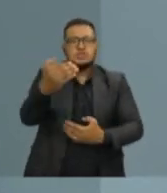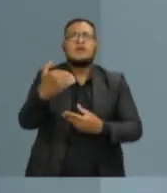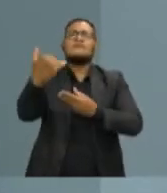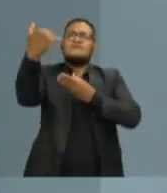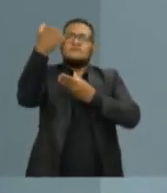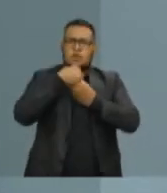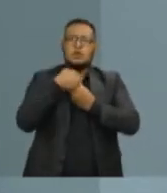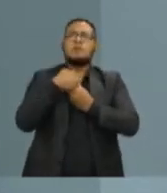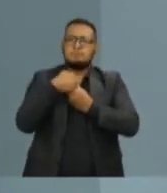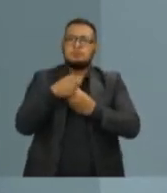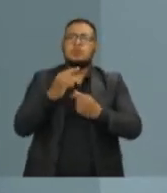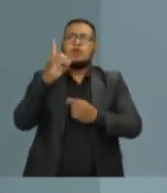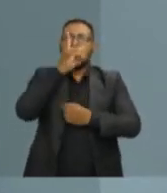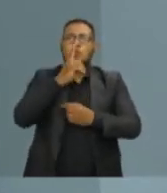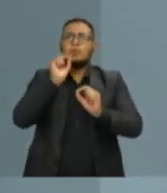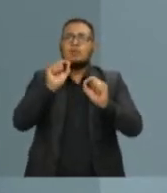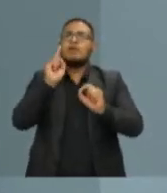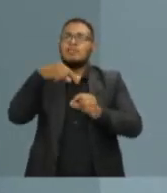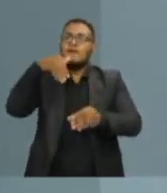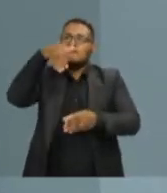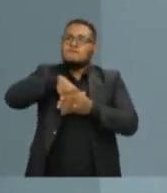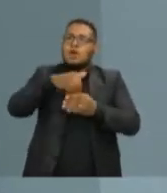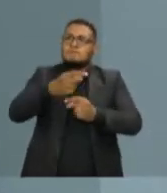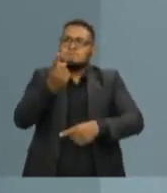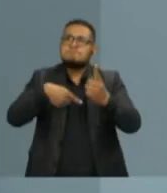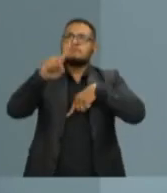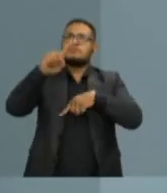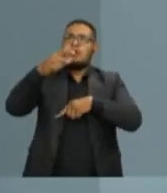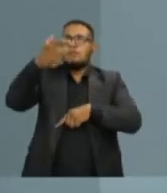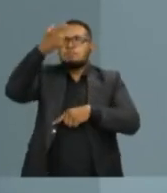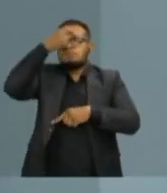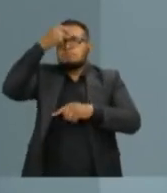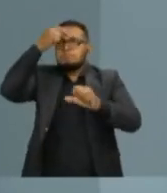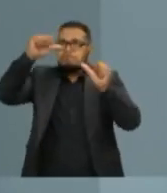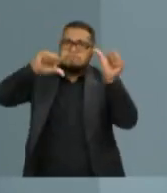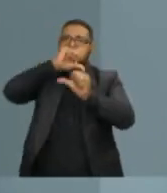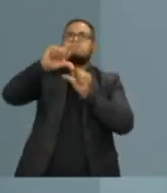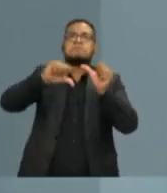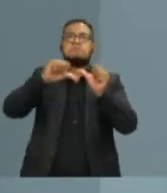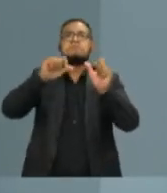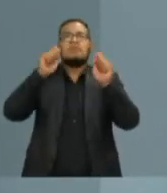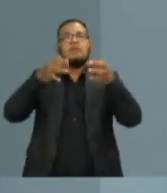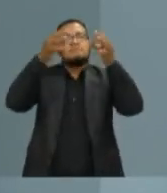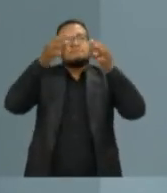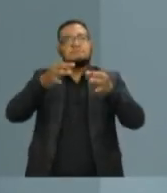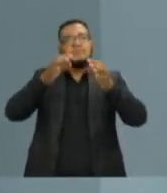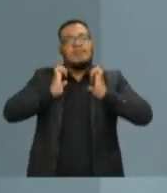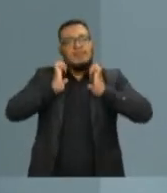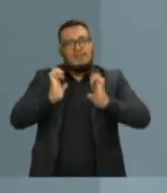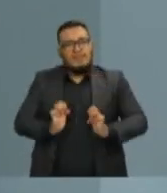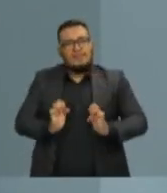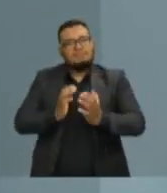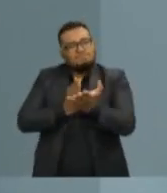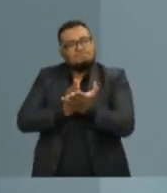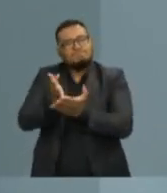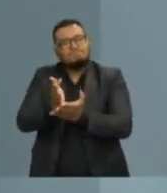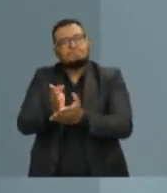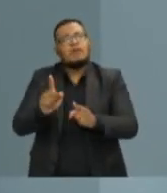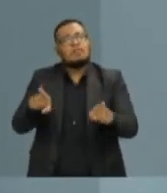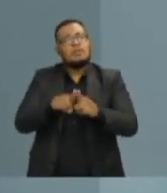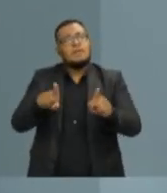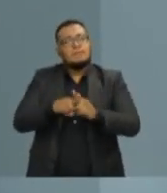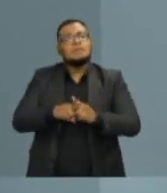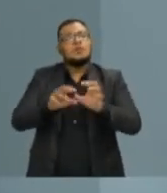domingo. O voto da mudança, o voto da mudança consciente, com ética, com retidão, com tranquilidade. Mas, principalmente,